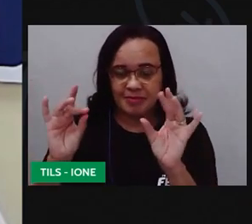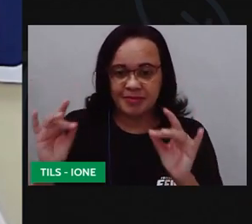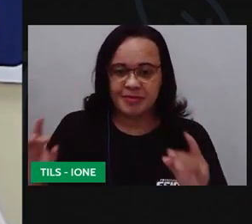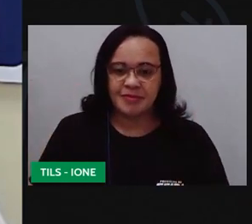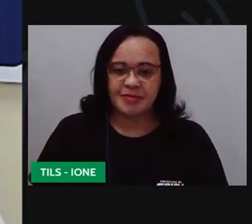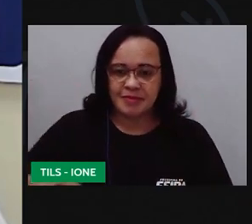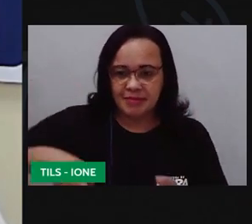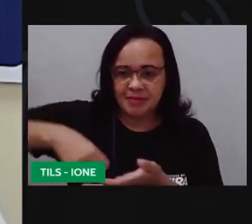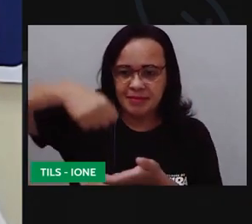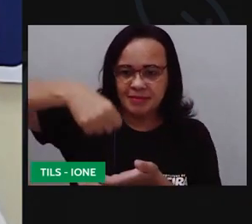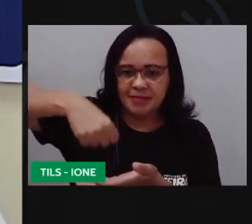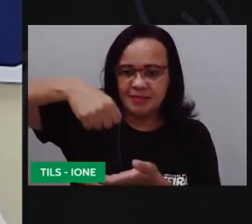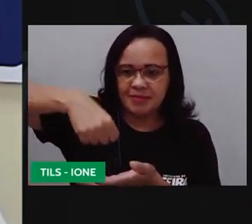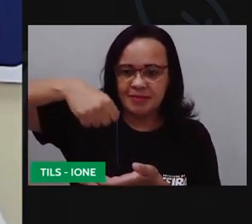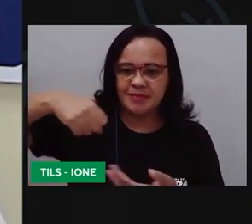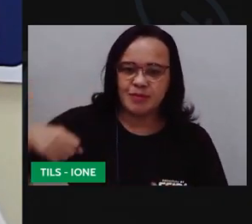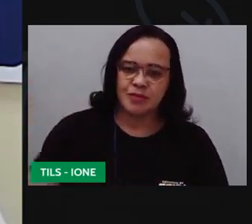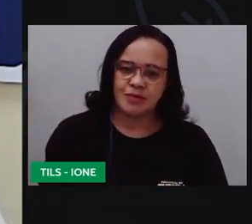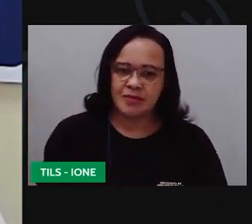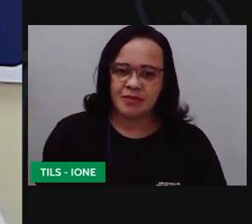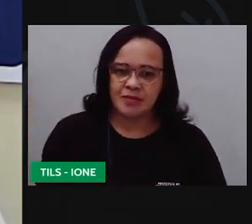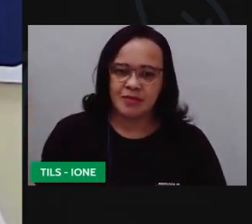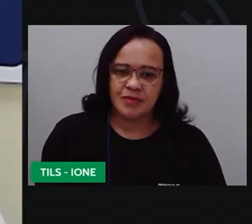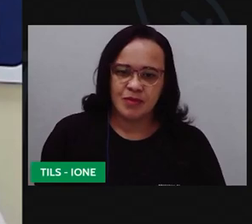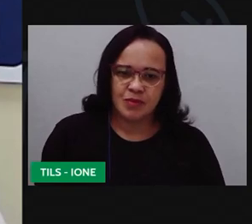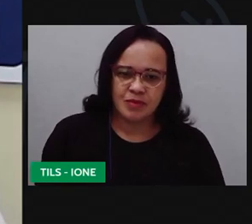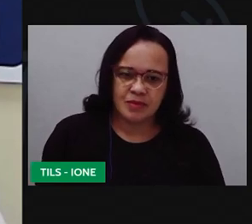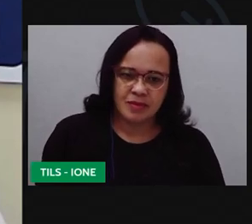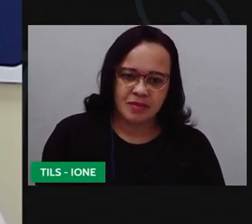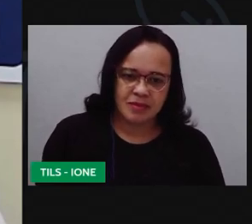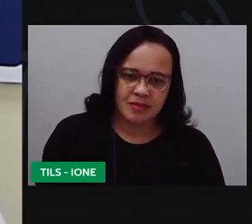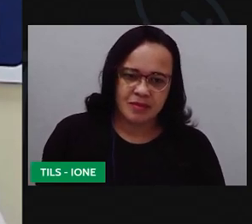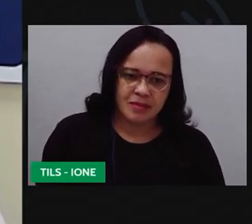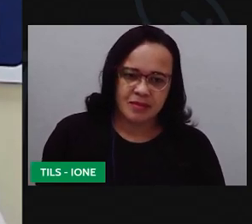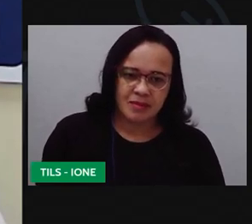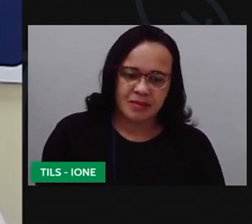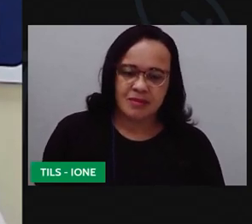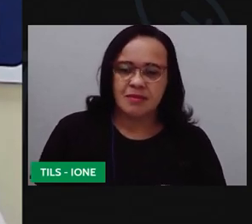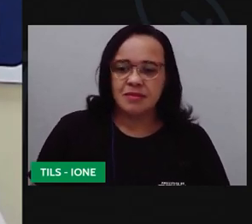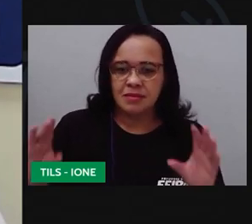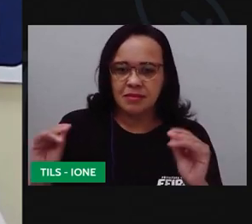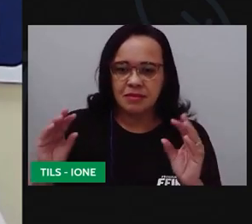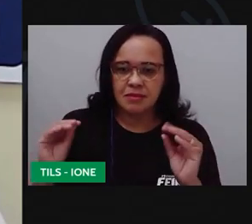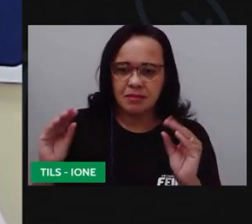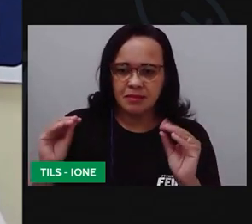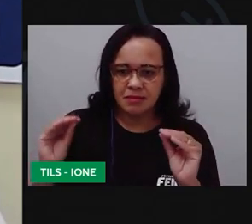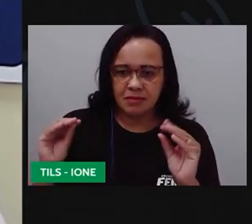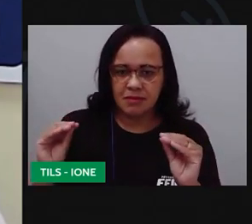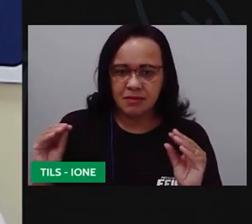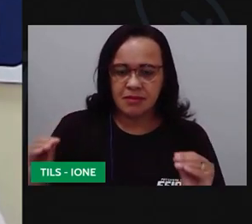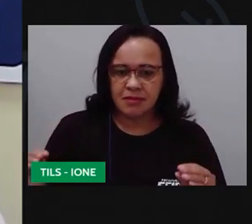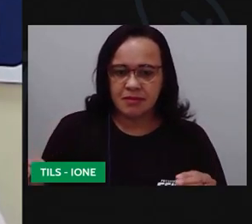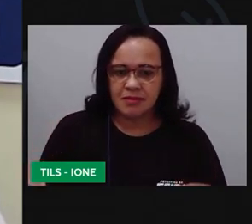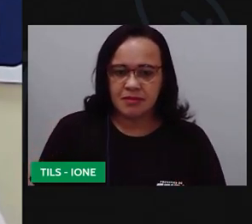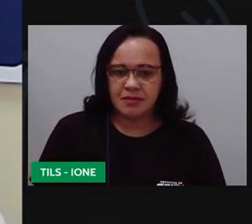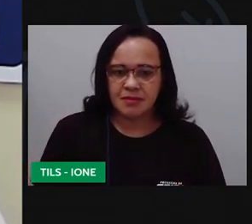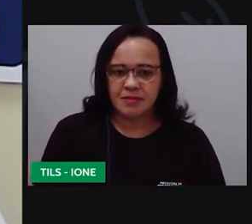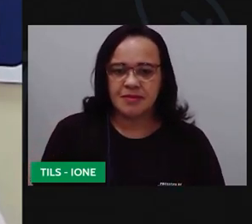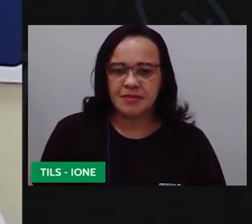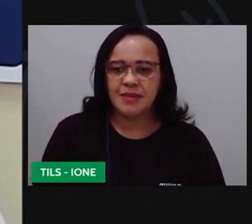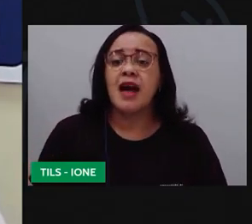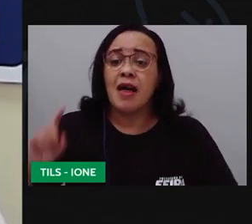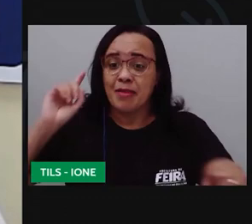aqui eu vou segurar vamos lá prender com fita adesiva adesiva depois a vai fazer e aí eu testar nossa